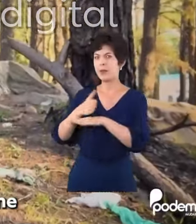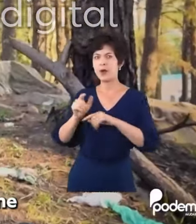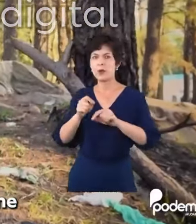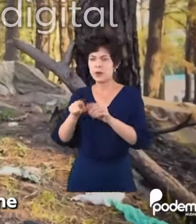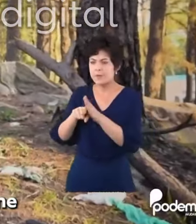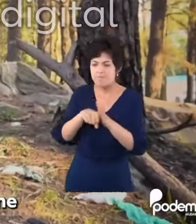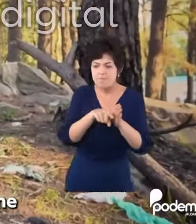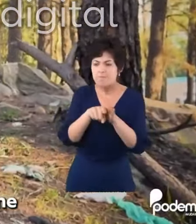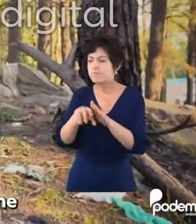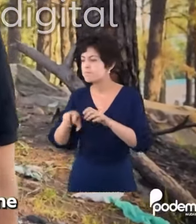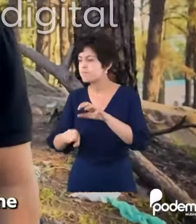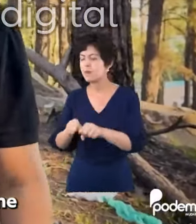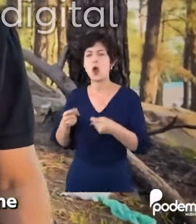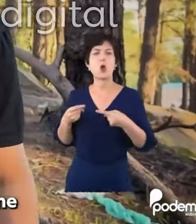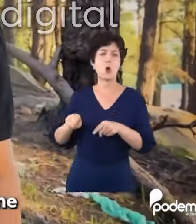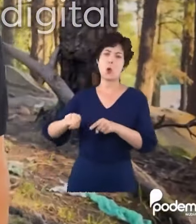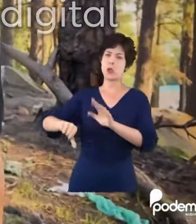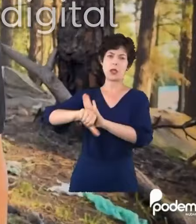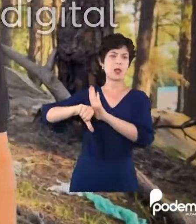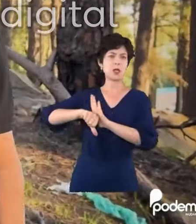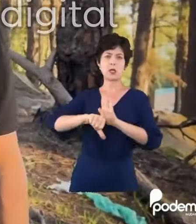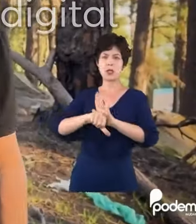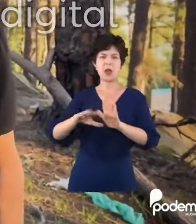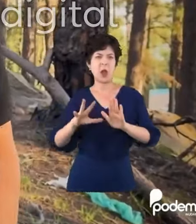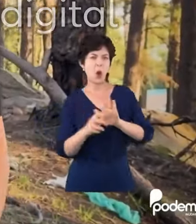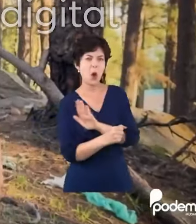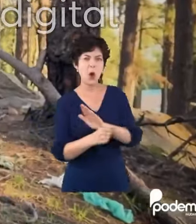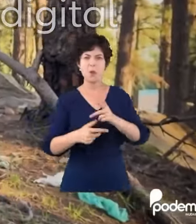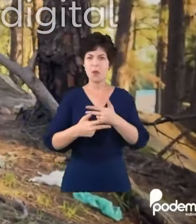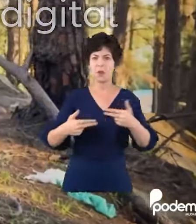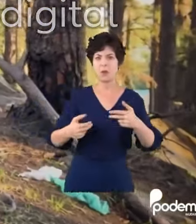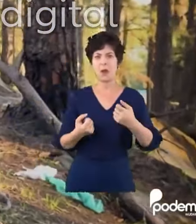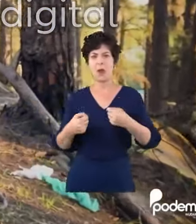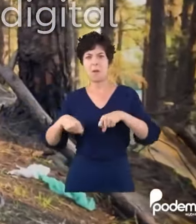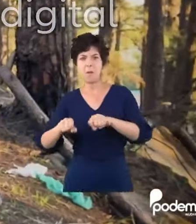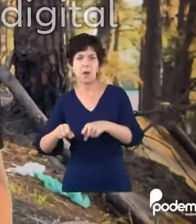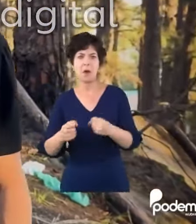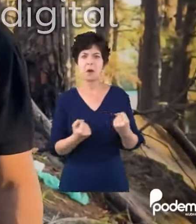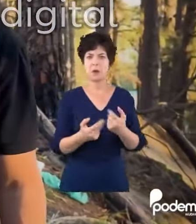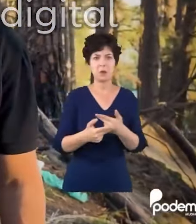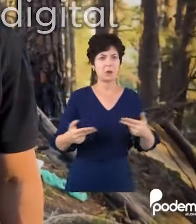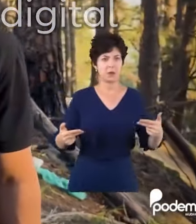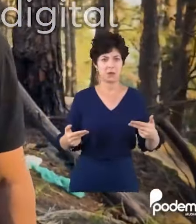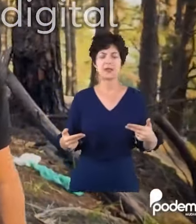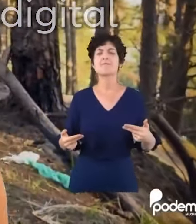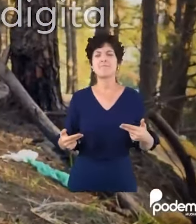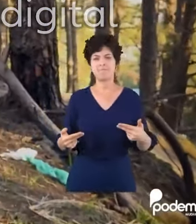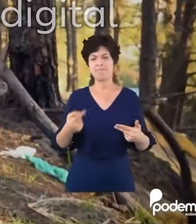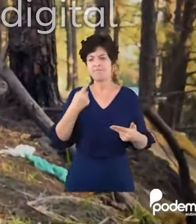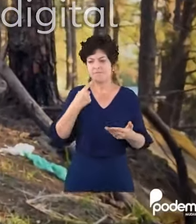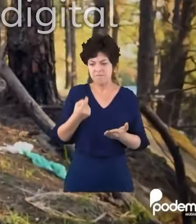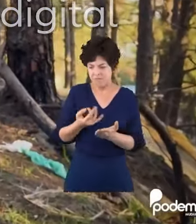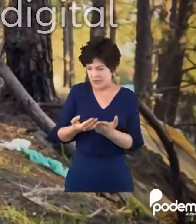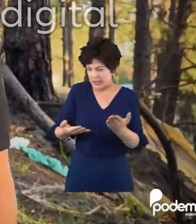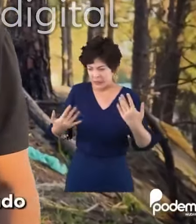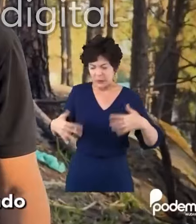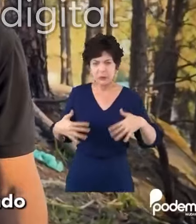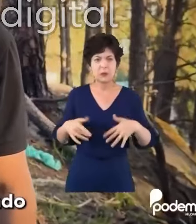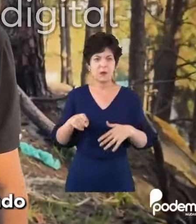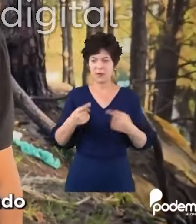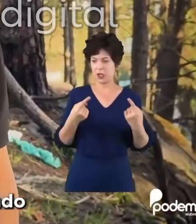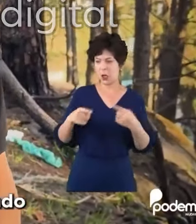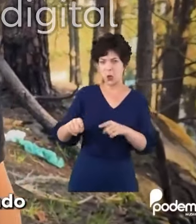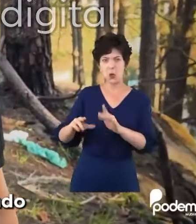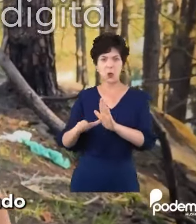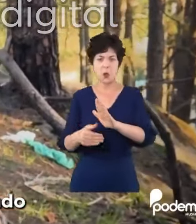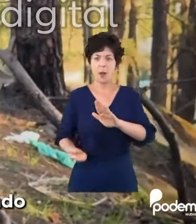operações e ocorrências contra esse tipo de crime. Roubos e furtos de motos e peças manchadas de sangue. E se